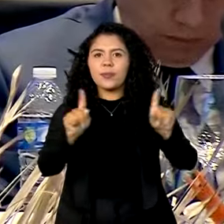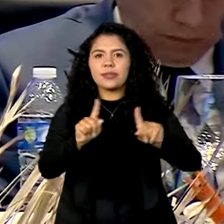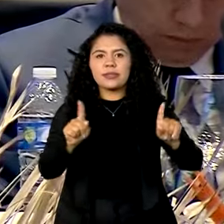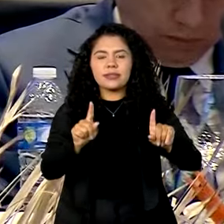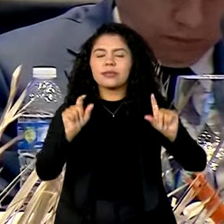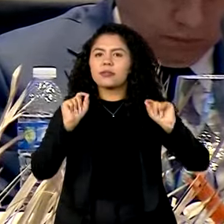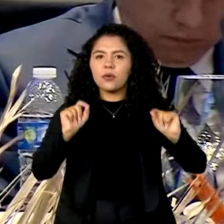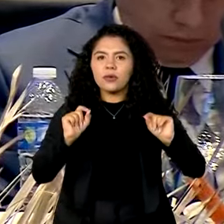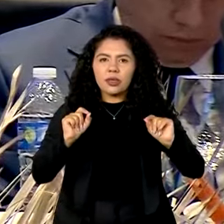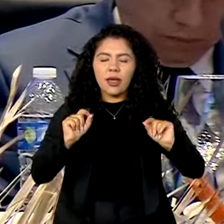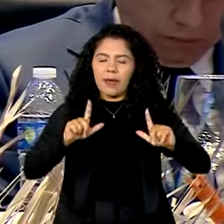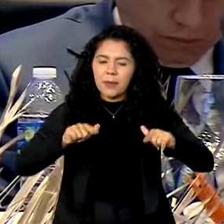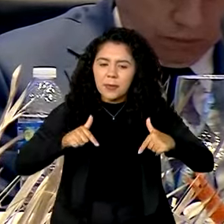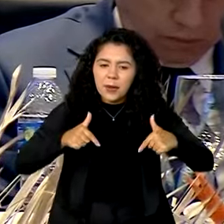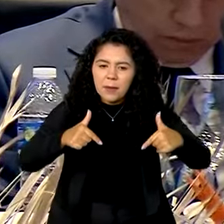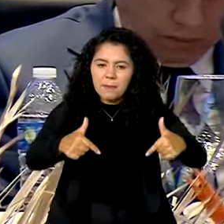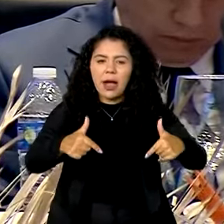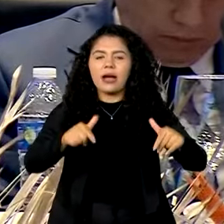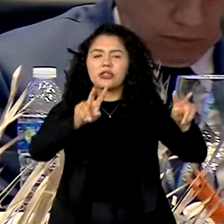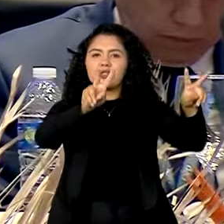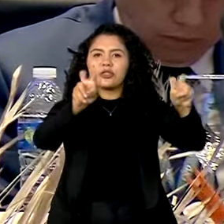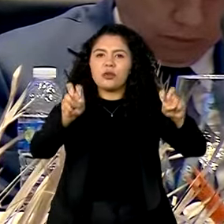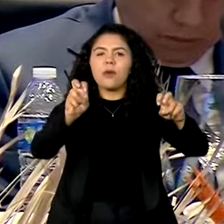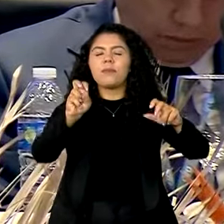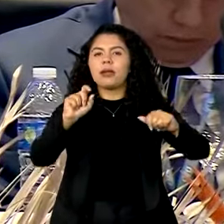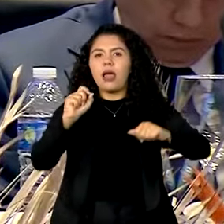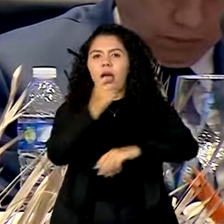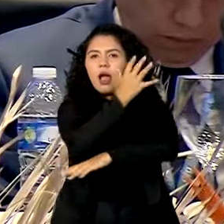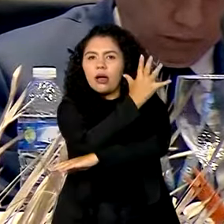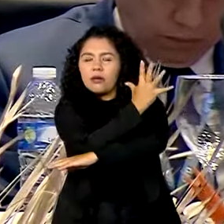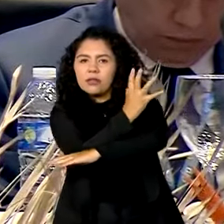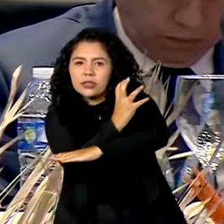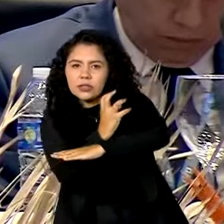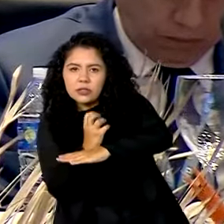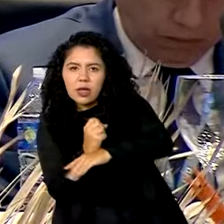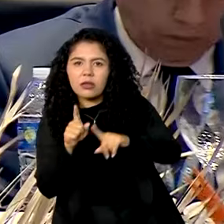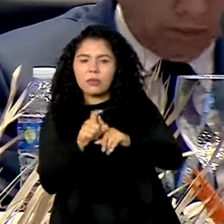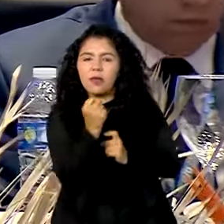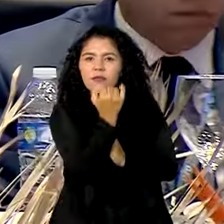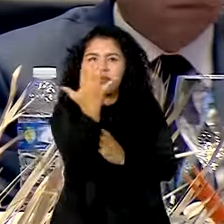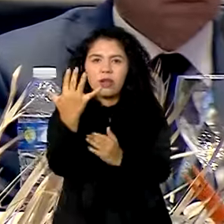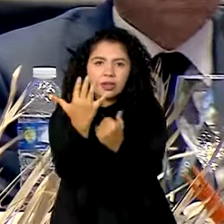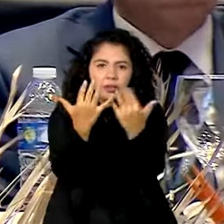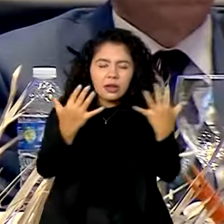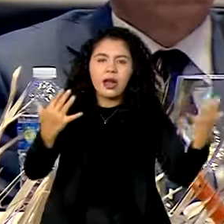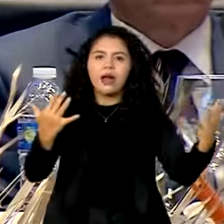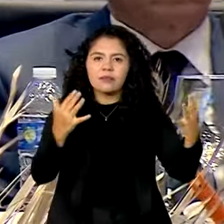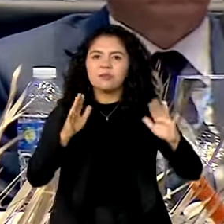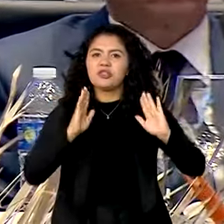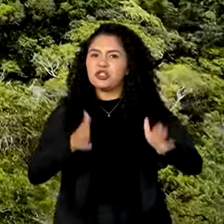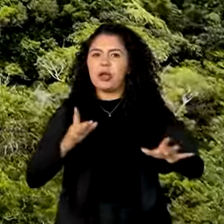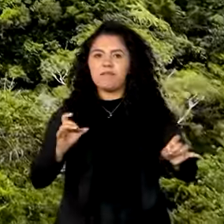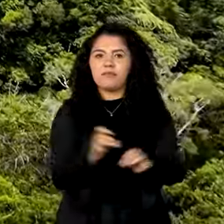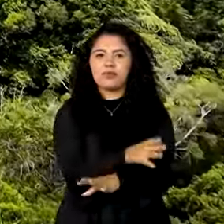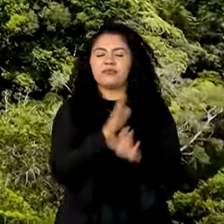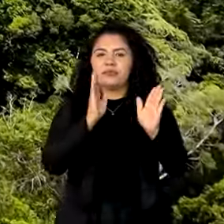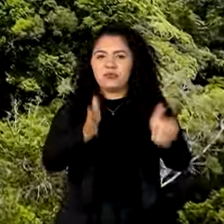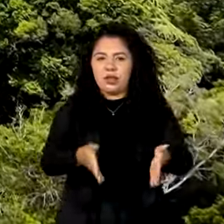florestas e os cerrados para continuarmos intensificando a produção de alimentos.